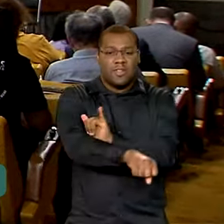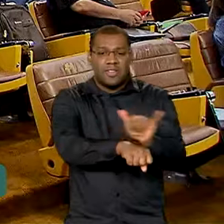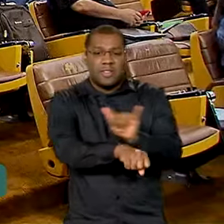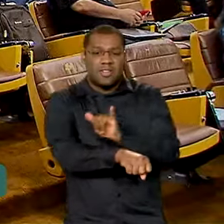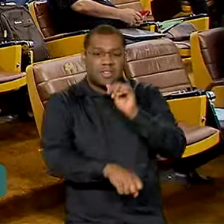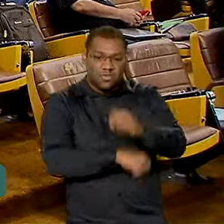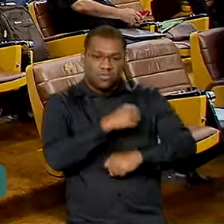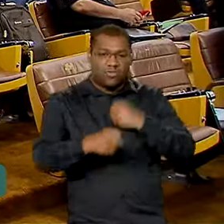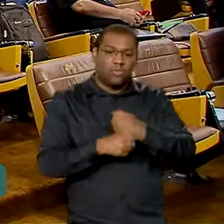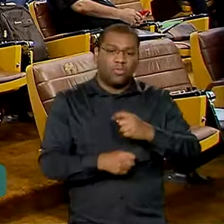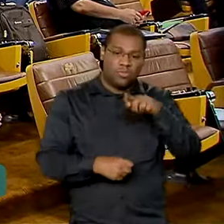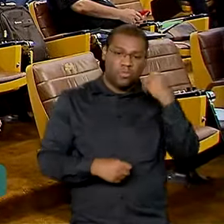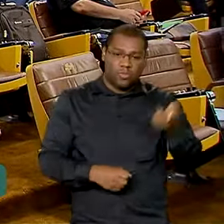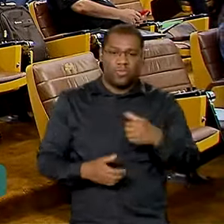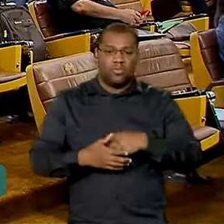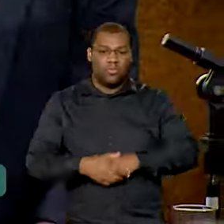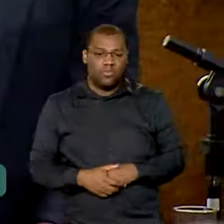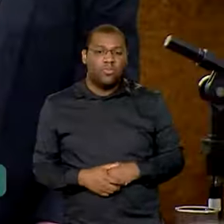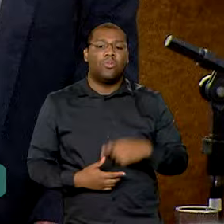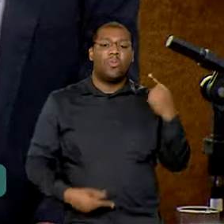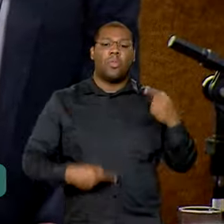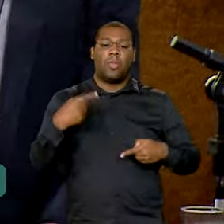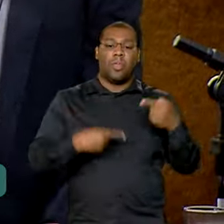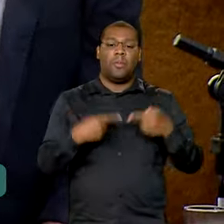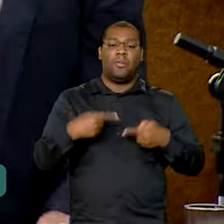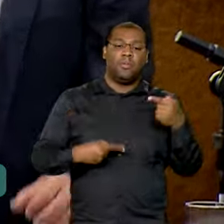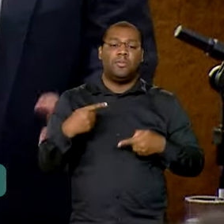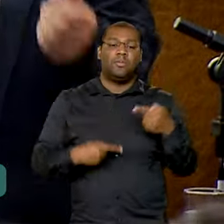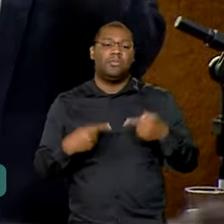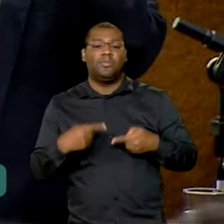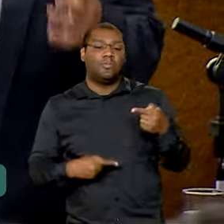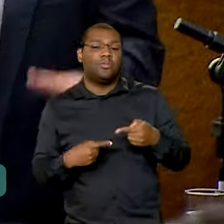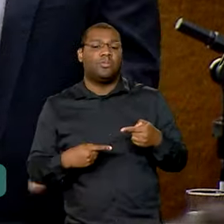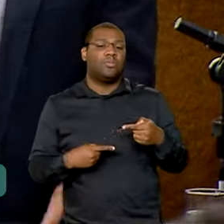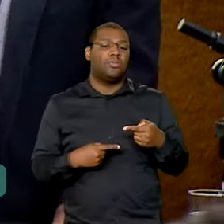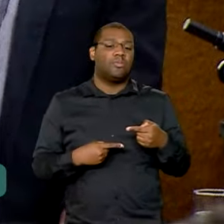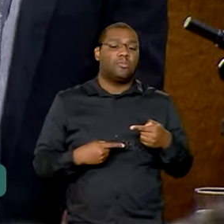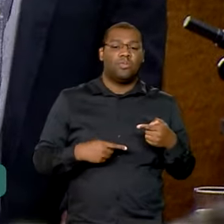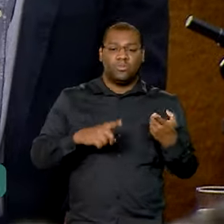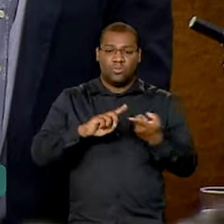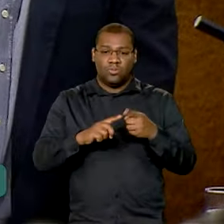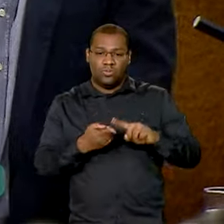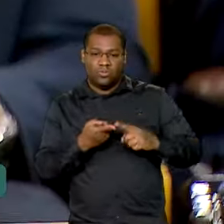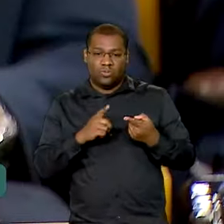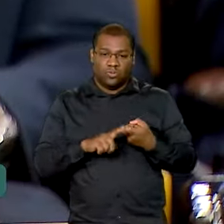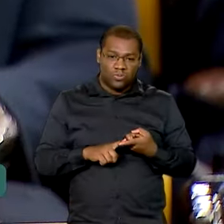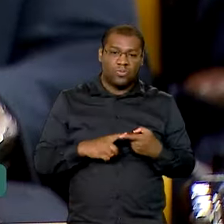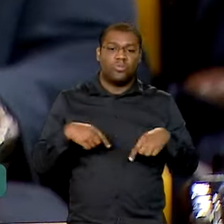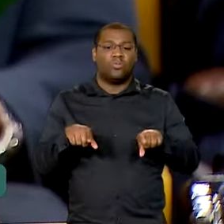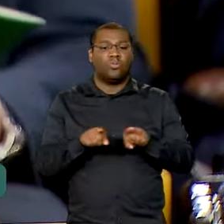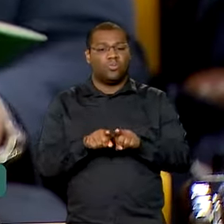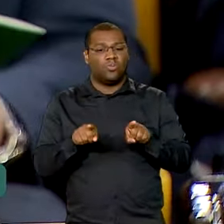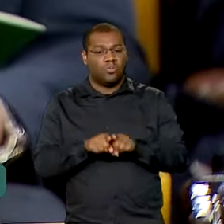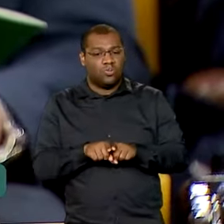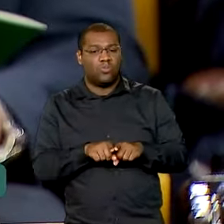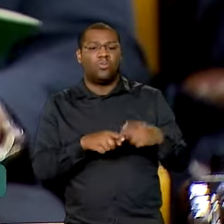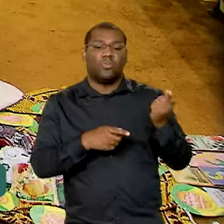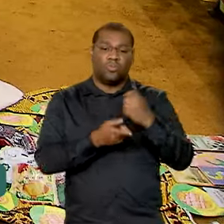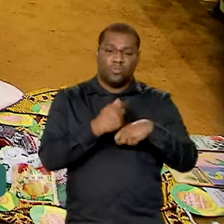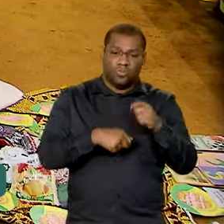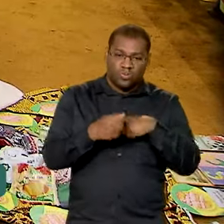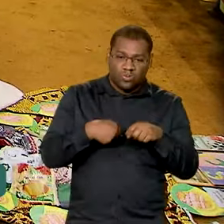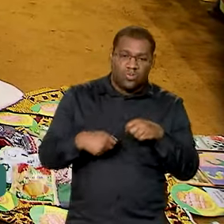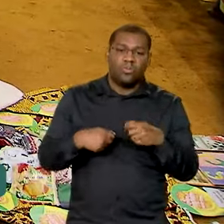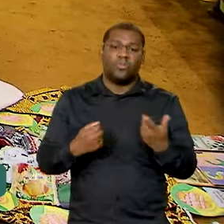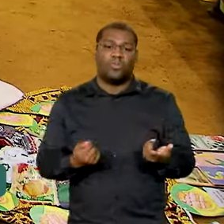anos. No encontro, houve debates sobre a produção, comercialização e consumo. Outros temas, como